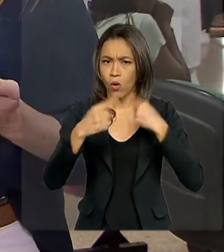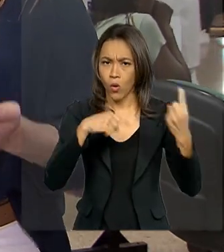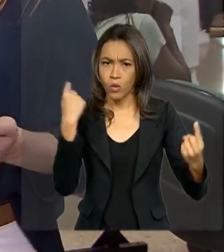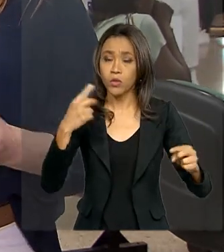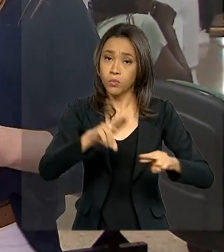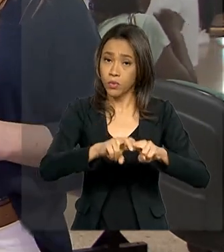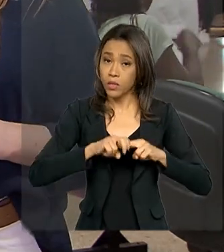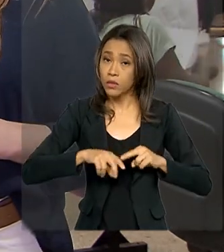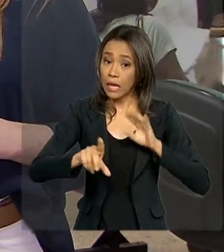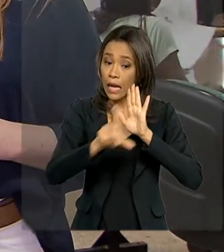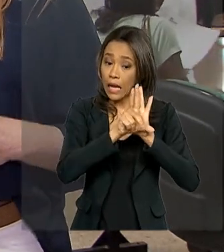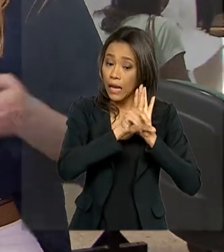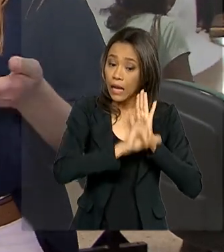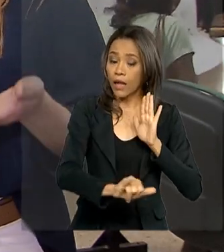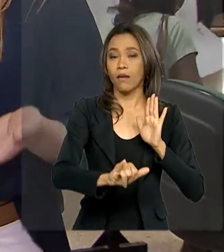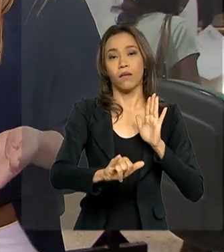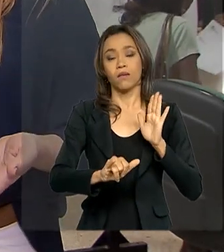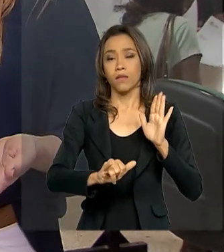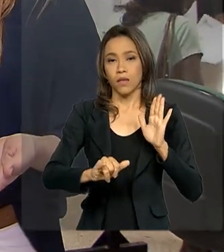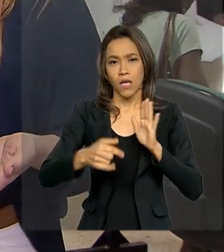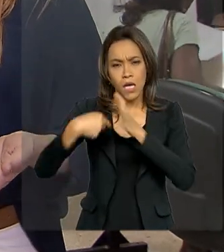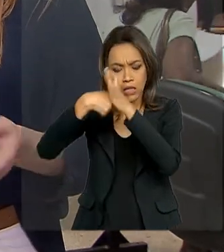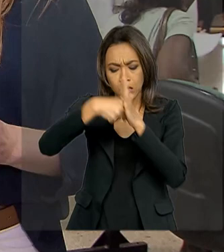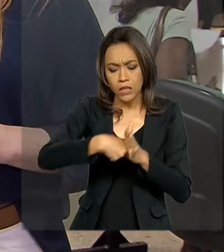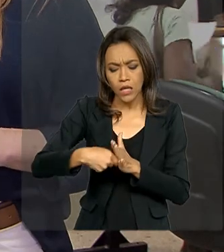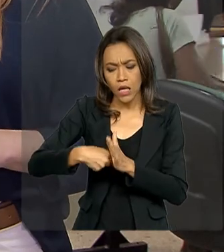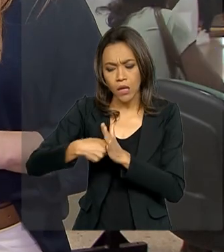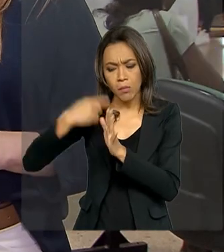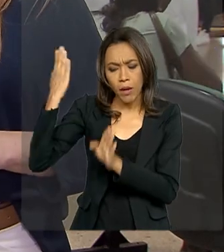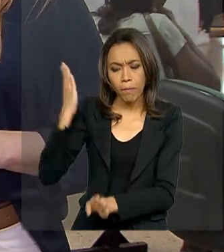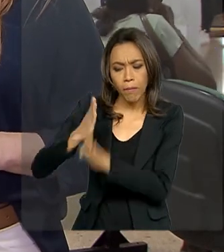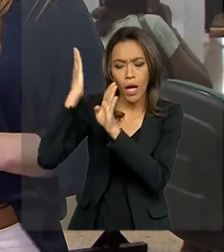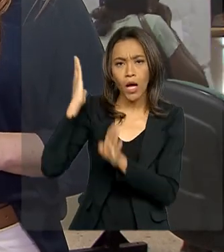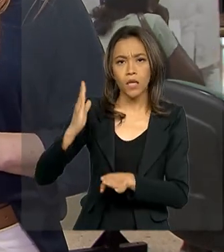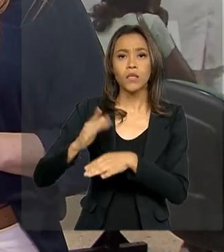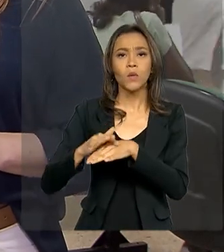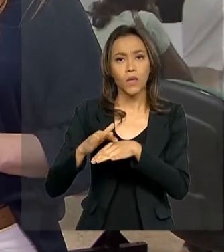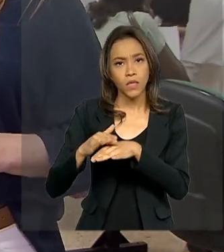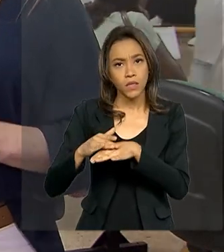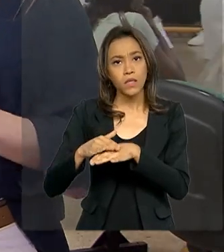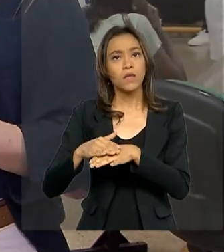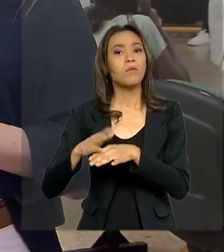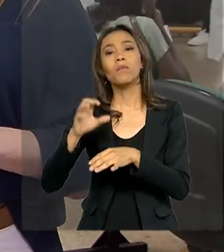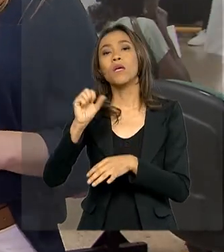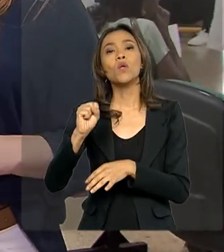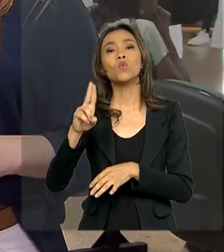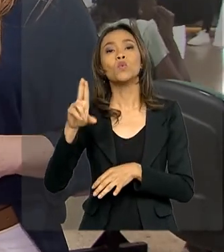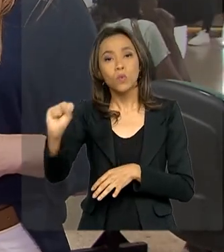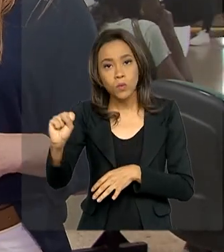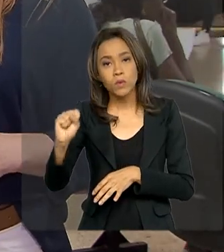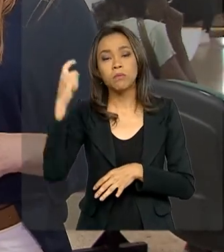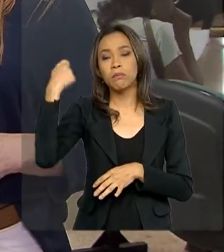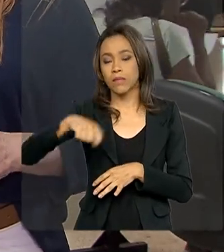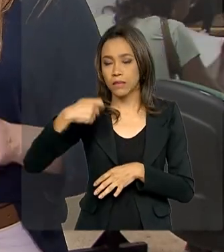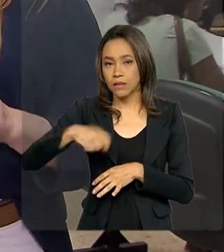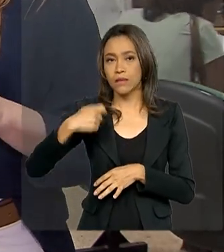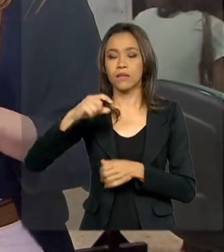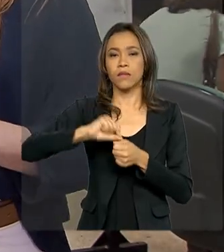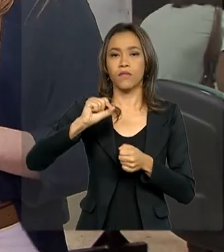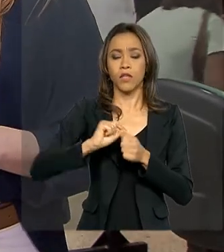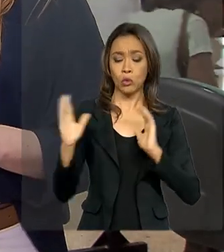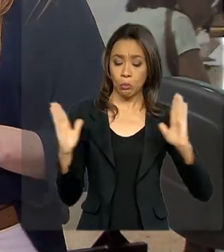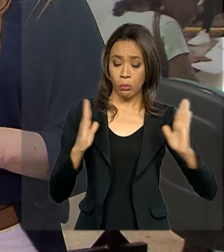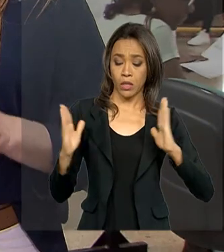agora, por lei, os exames para confirmação da doença pelo Sistema Único de Saúde terão que ser realizados num prazo